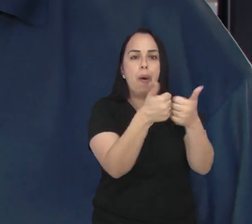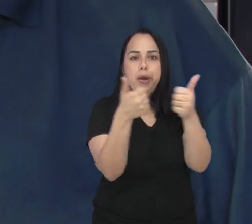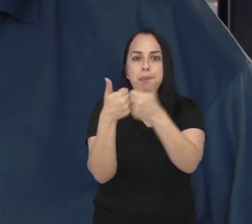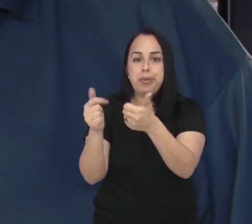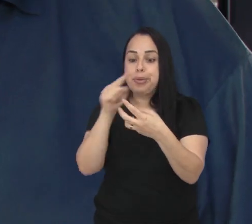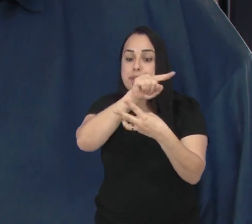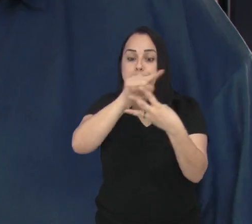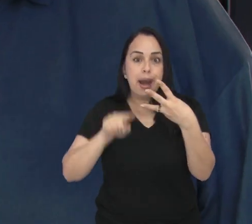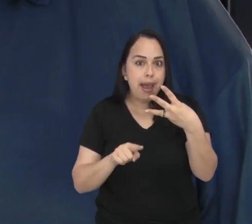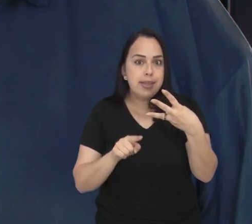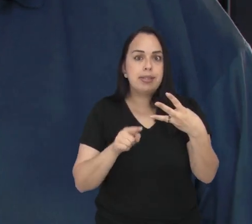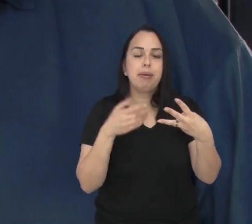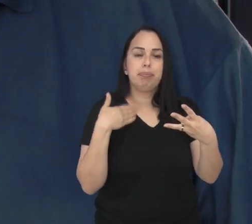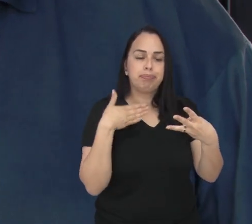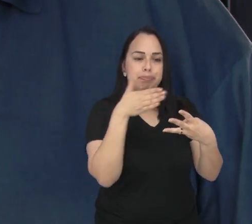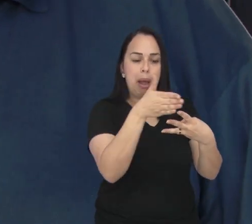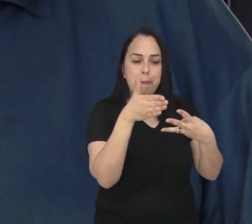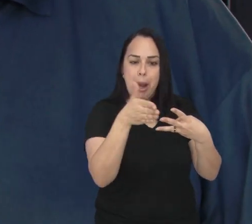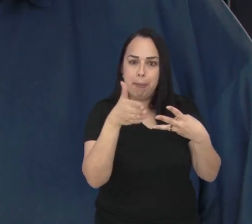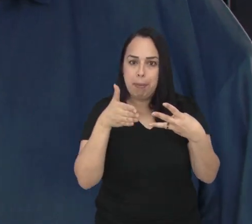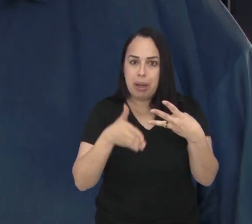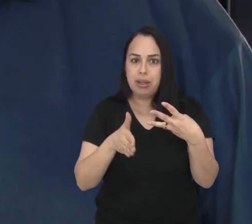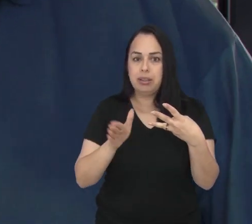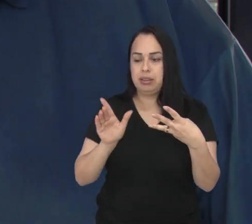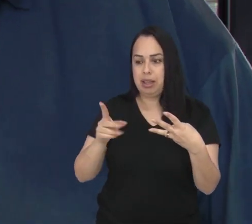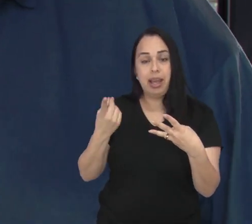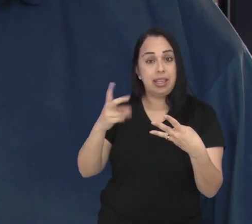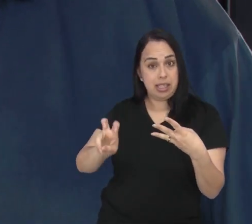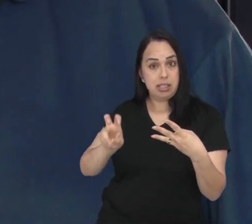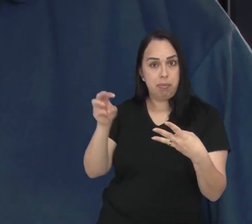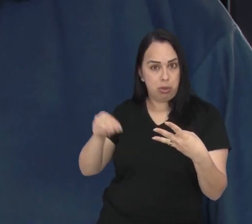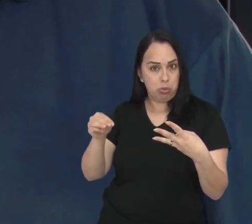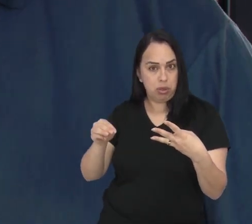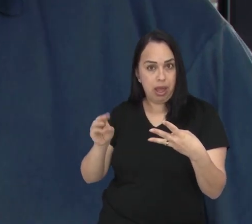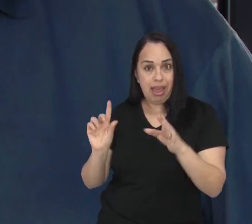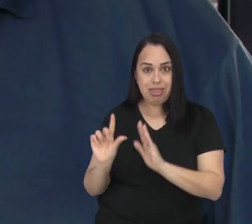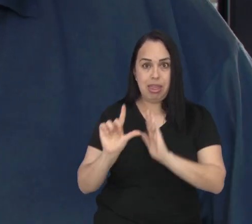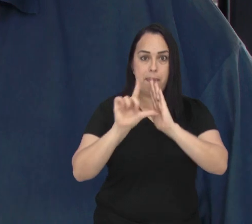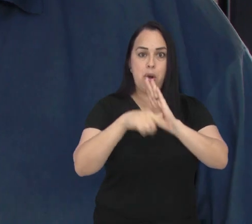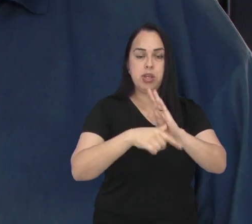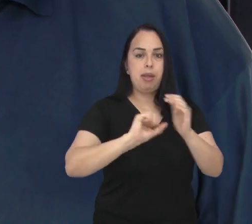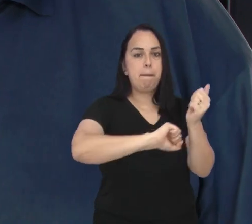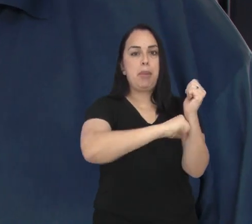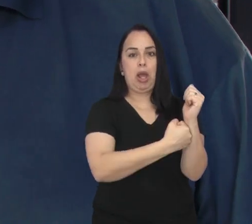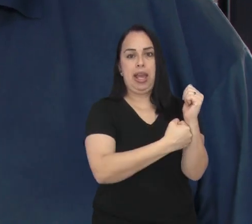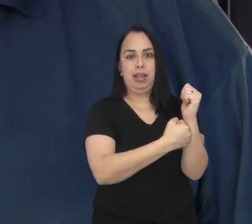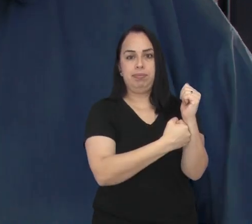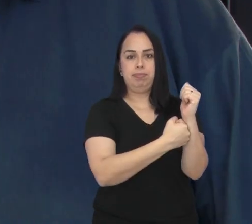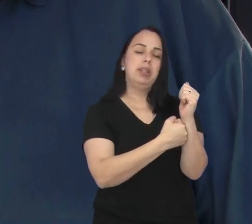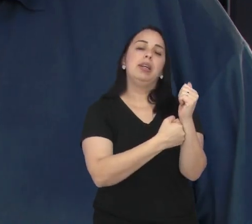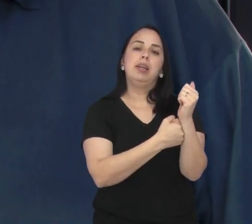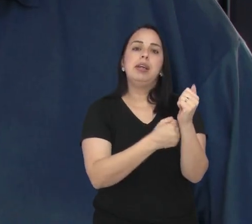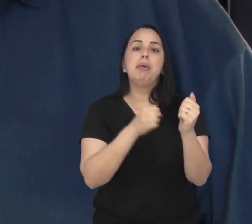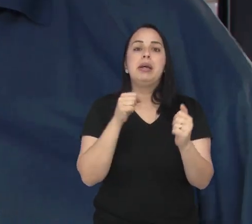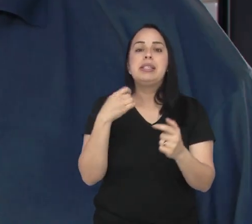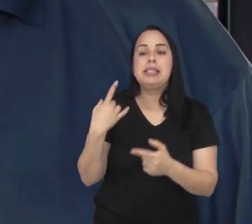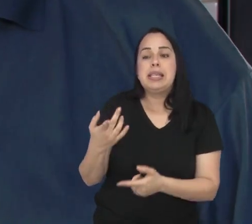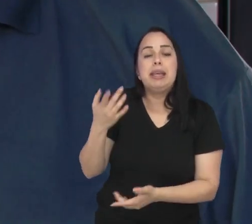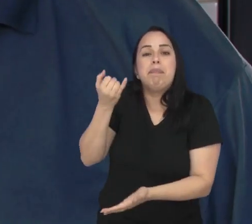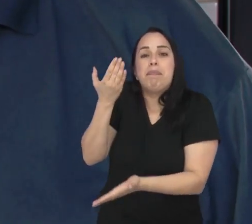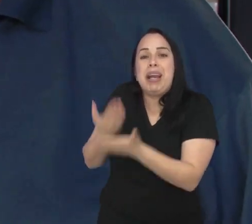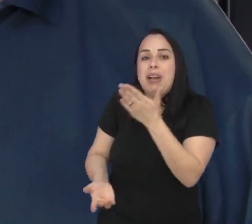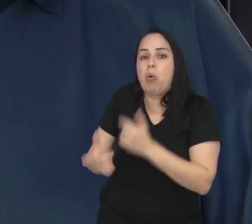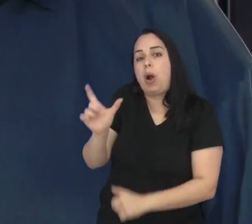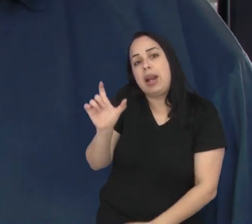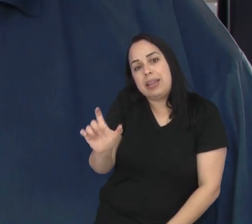passagens no mesmo veículo e depois, nesse período de 15 minutos, o sistema vai ser bloqueado. Justamente se eventualmente a